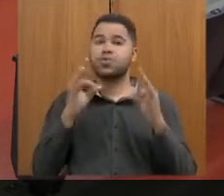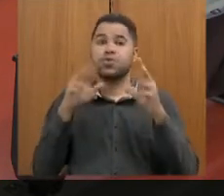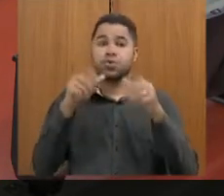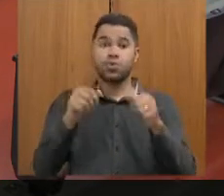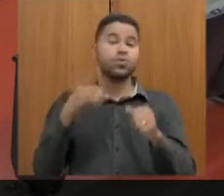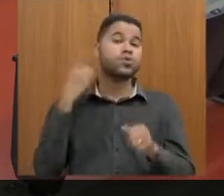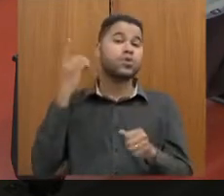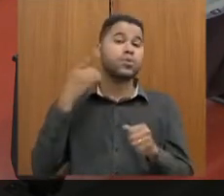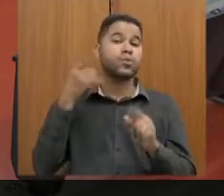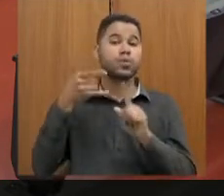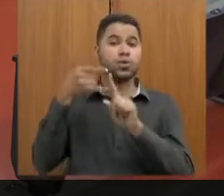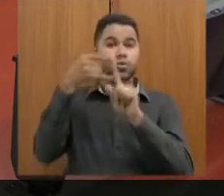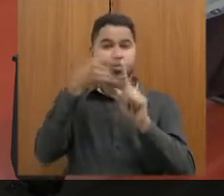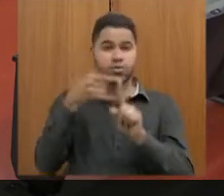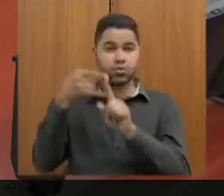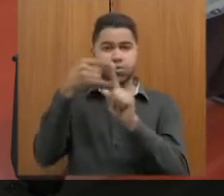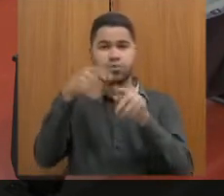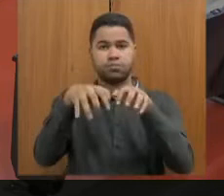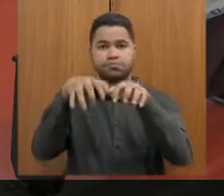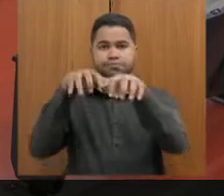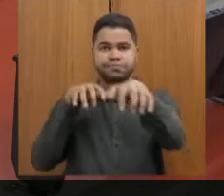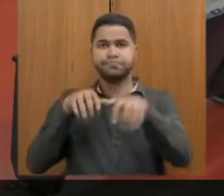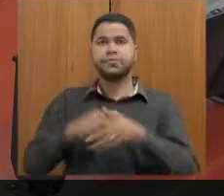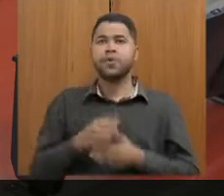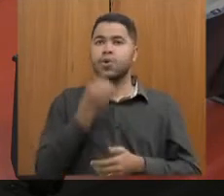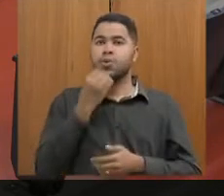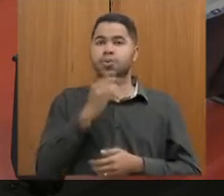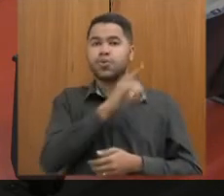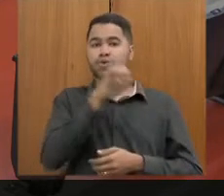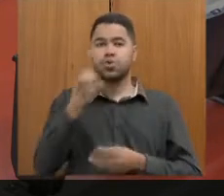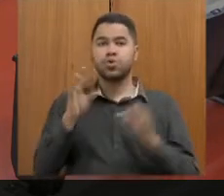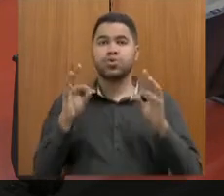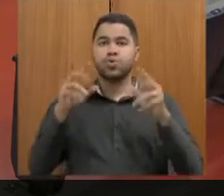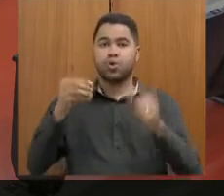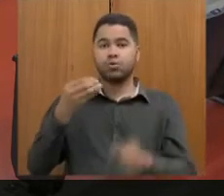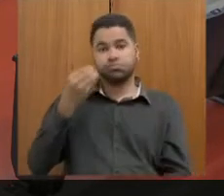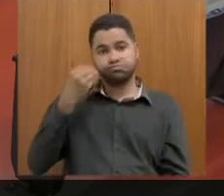deputados que estão via remota, bom dia a todos os presentes,